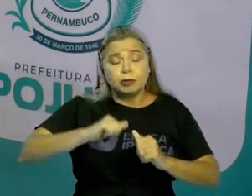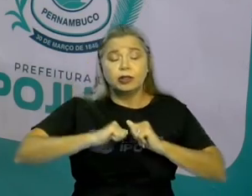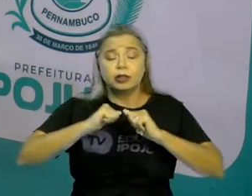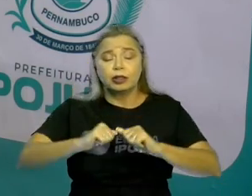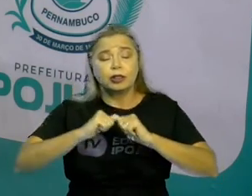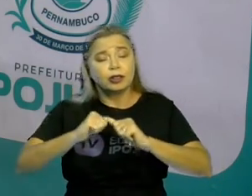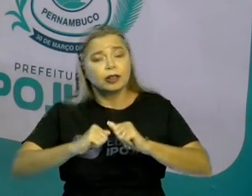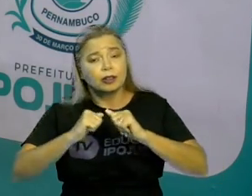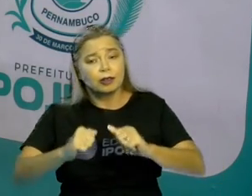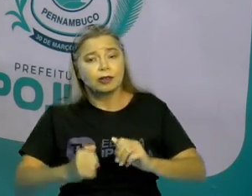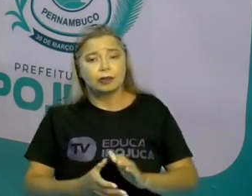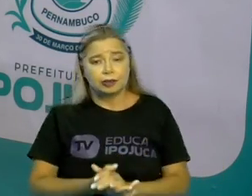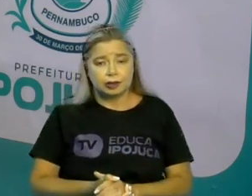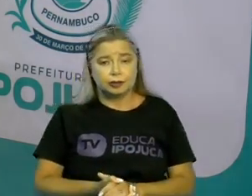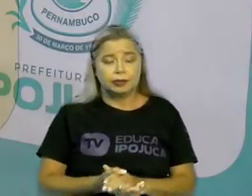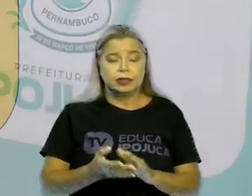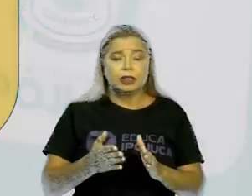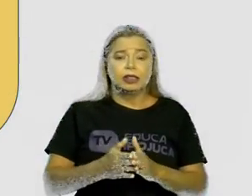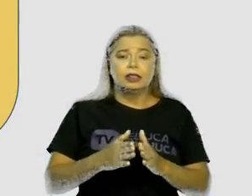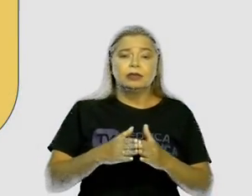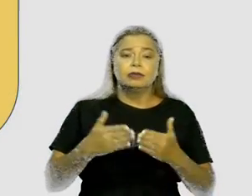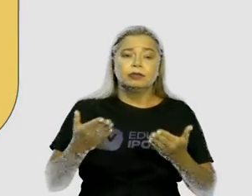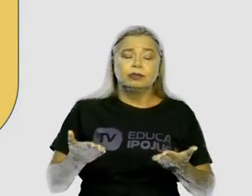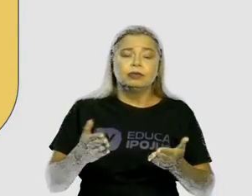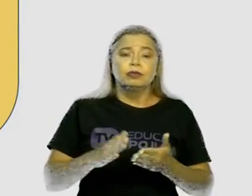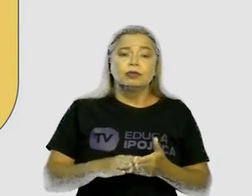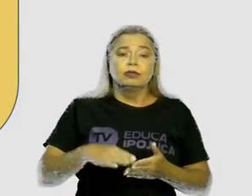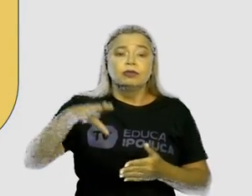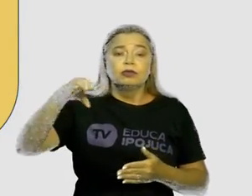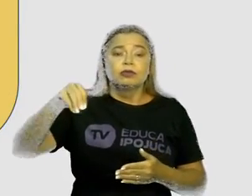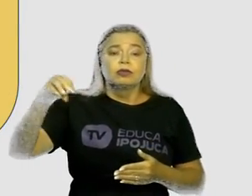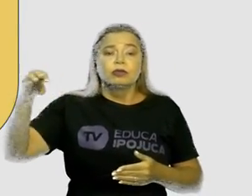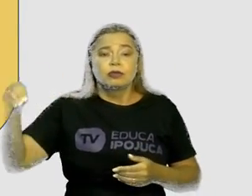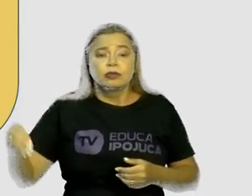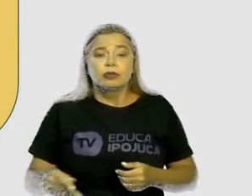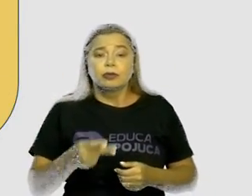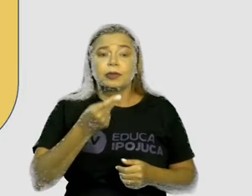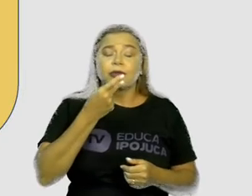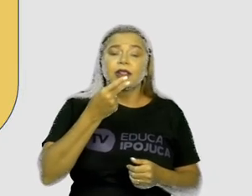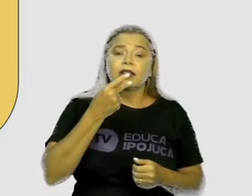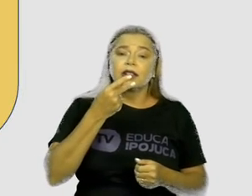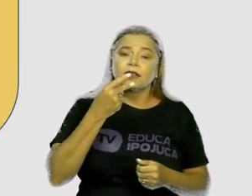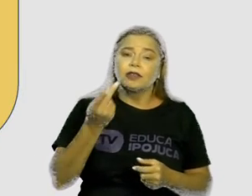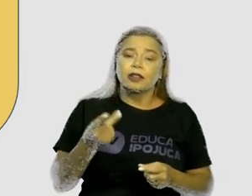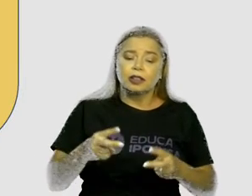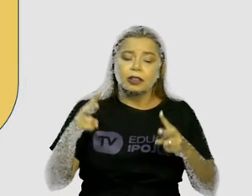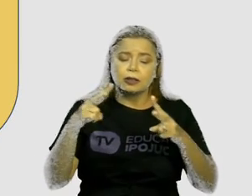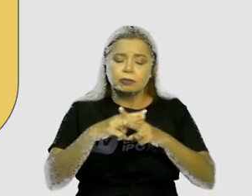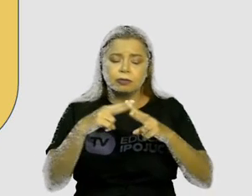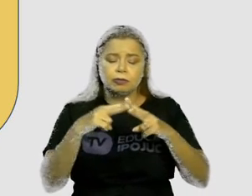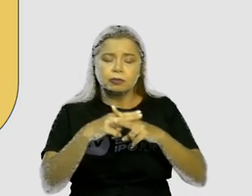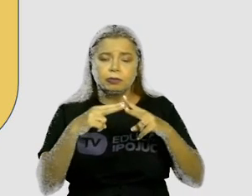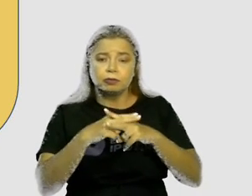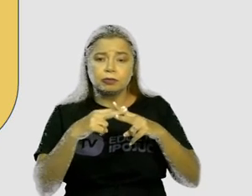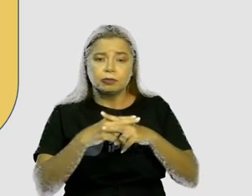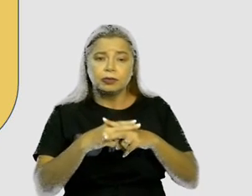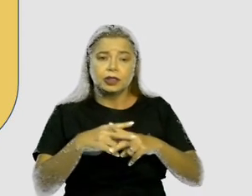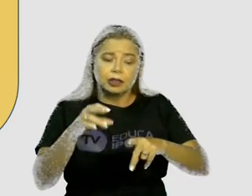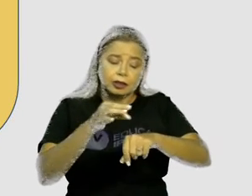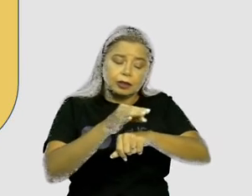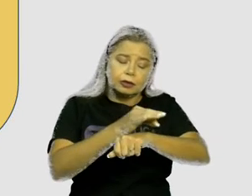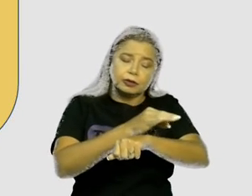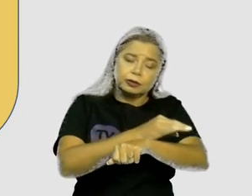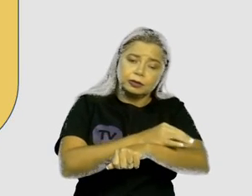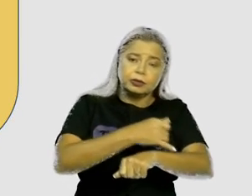conflito que aconteceu, né? As formigas entraram em conflito com o boi.